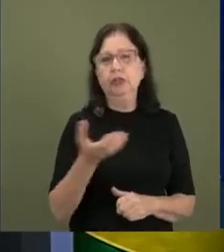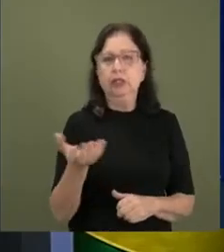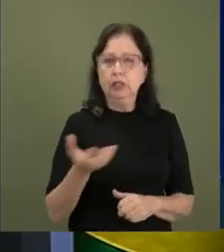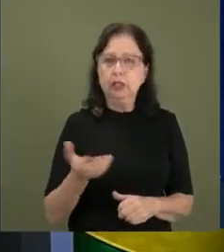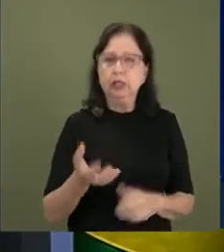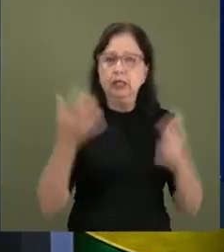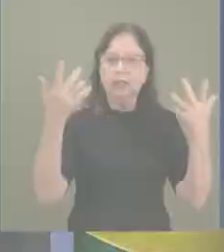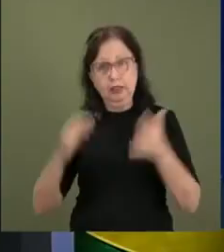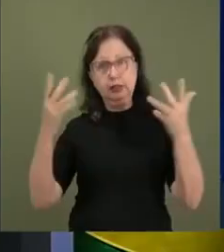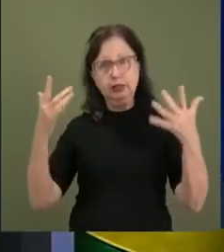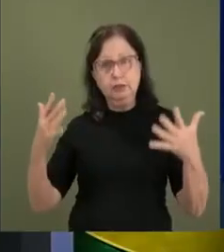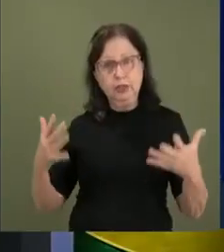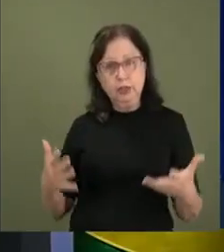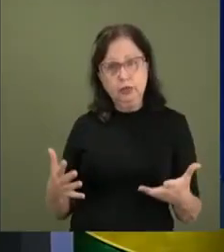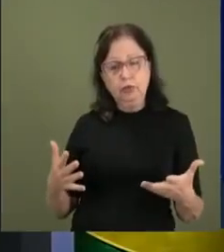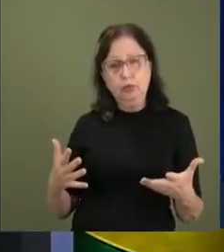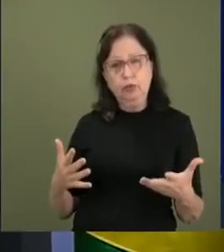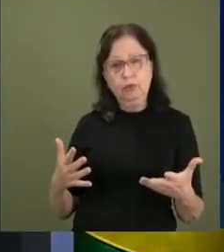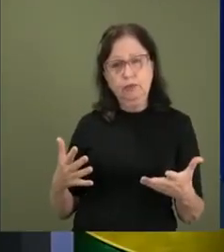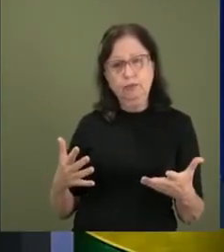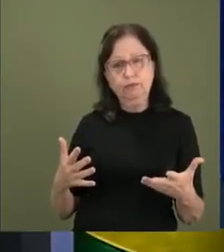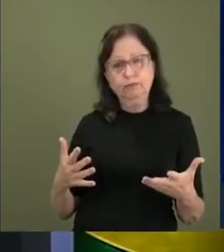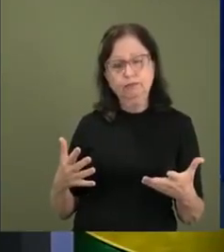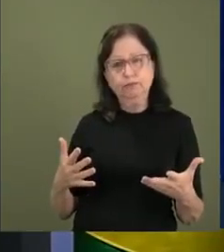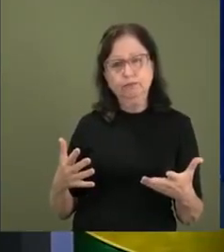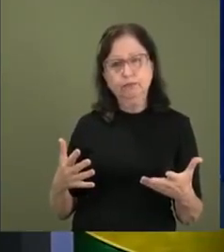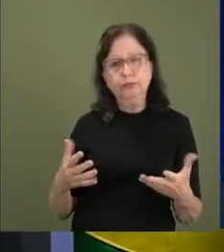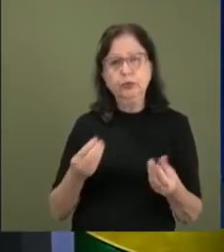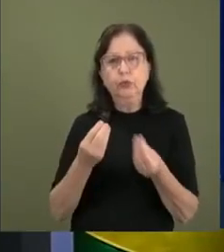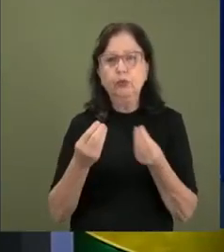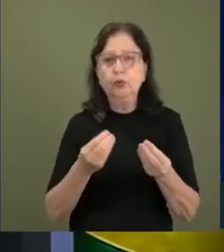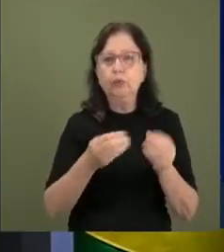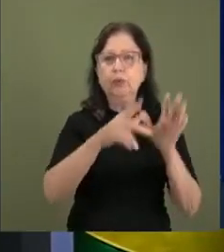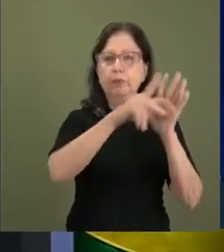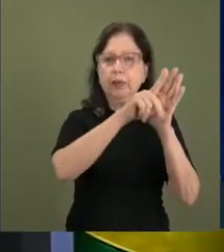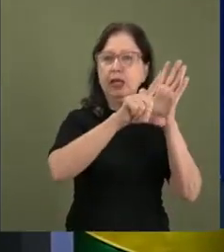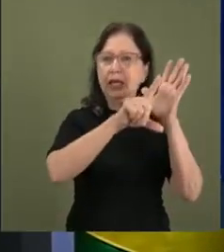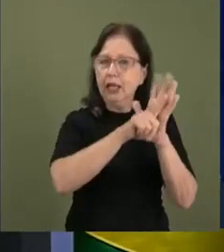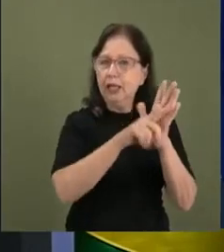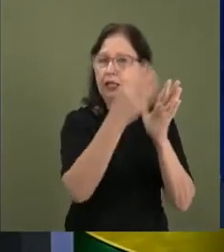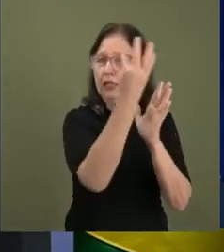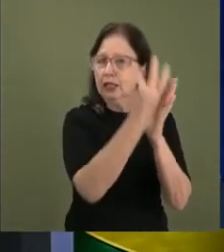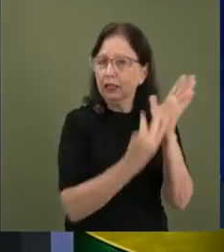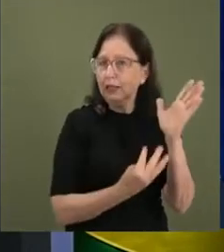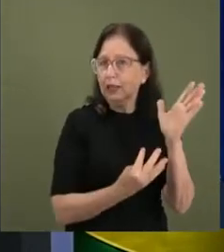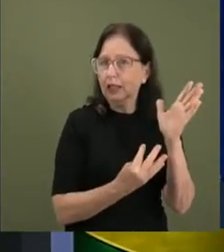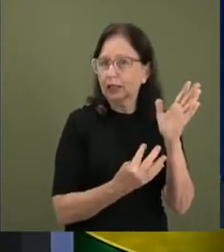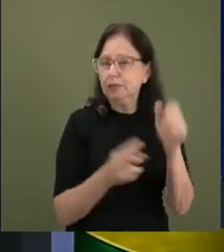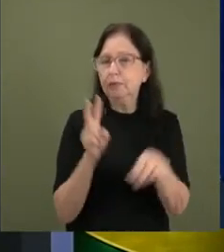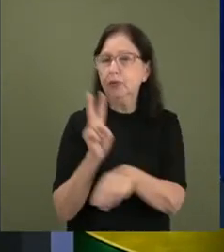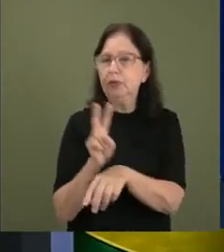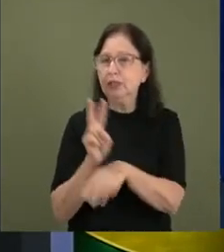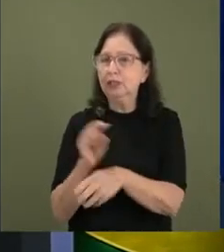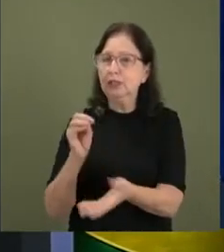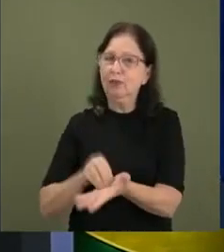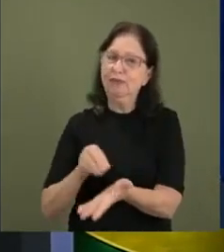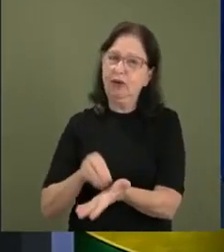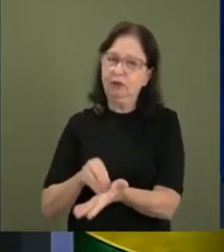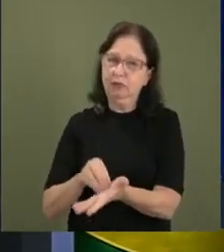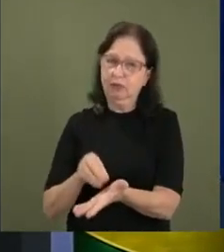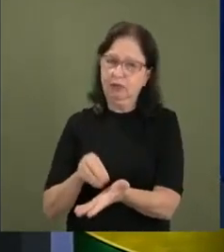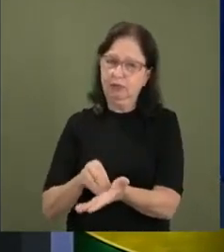trabalha com saúde mental, que da forma como a PL está redigida, ela não protege os direitos das crianças e adolescentes, ela também não